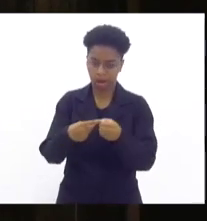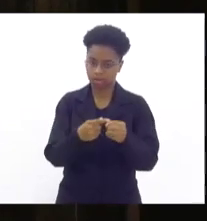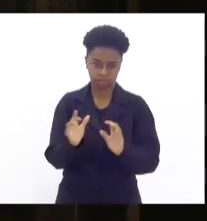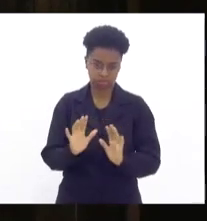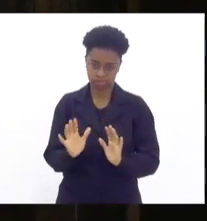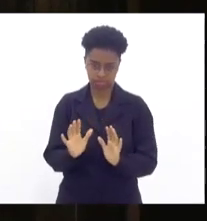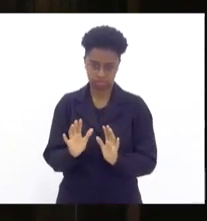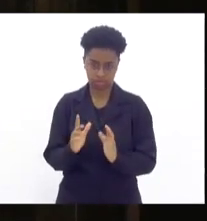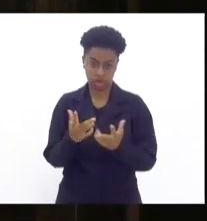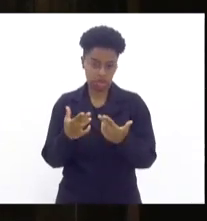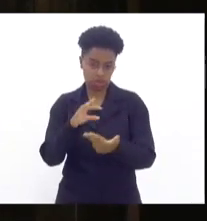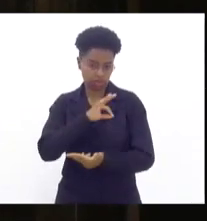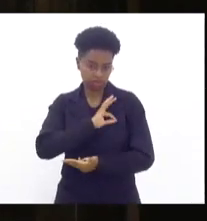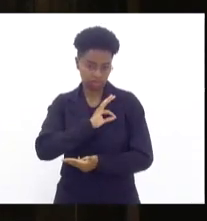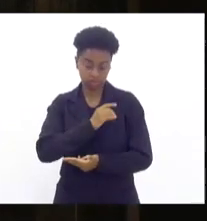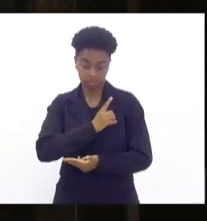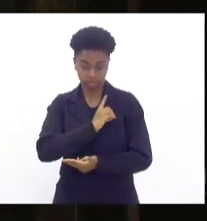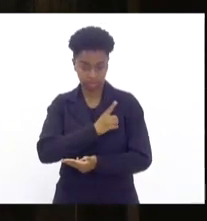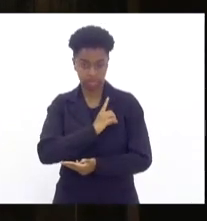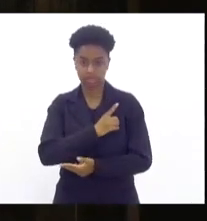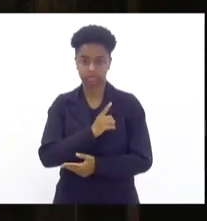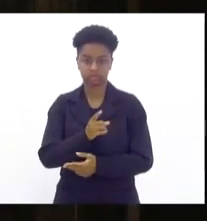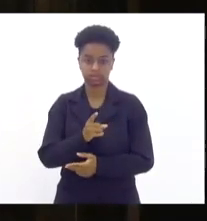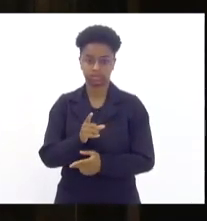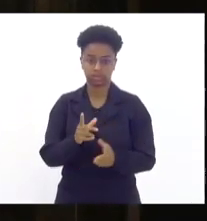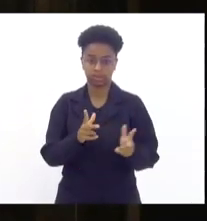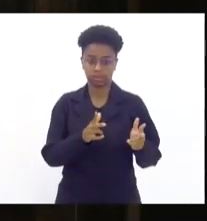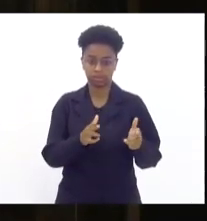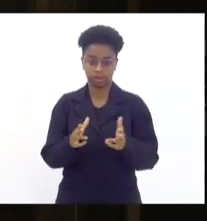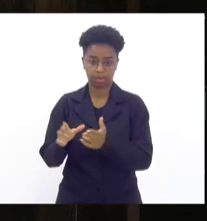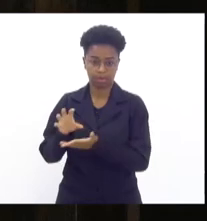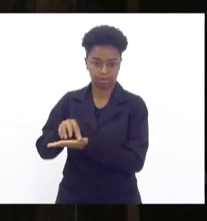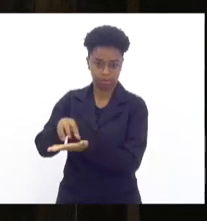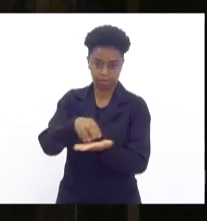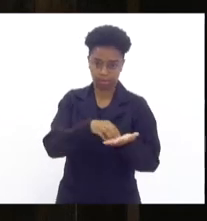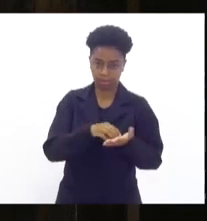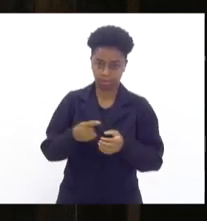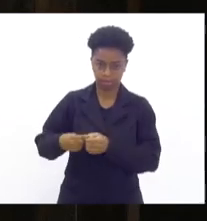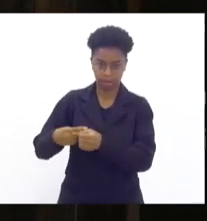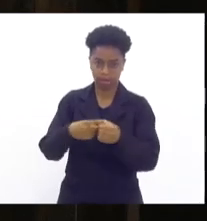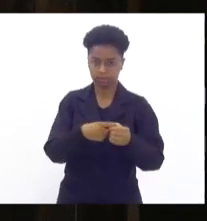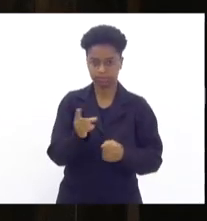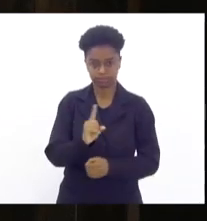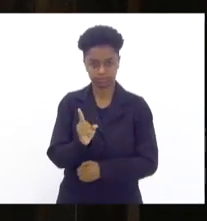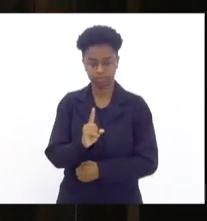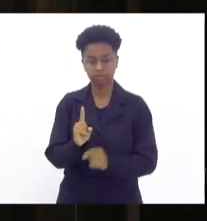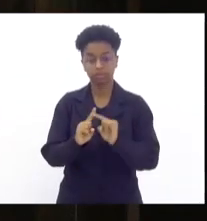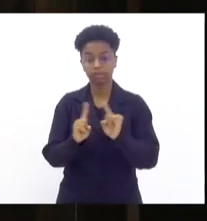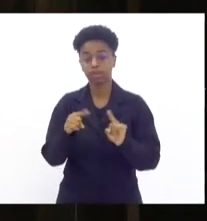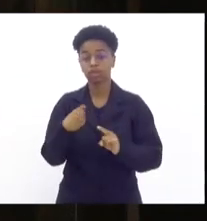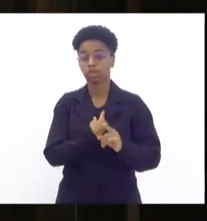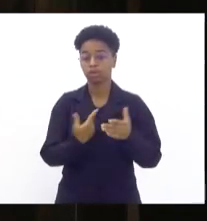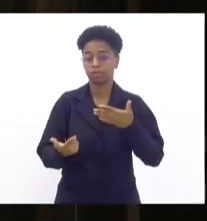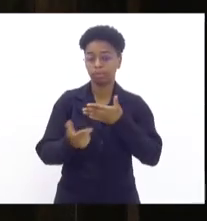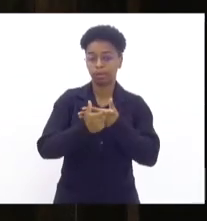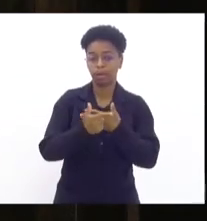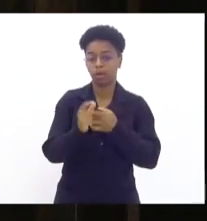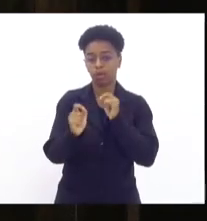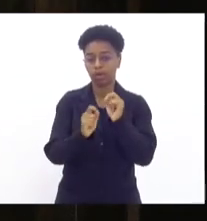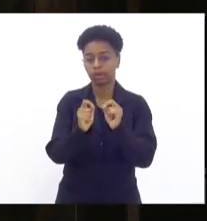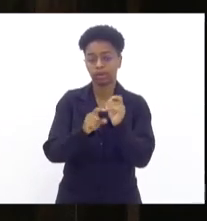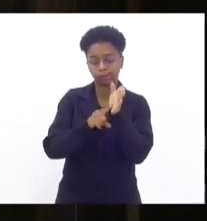distritais, mas nosso papel é fazer grandes investigações realmente para poder